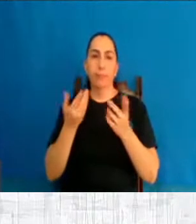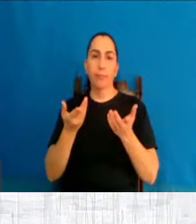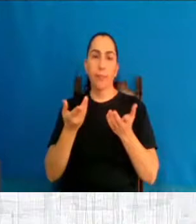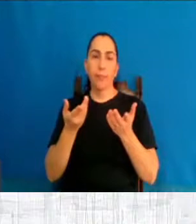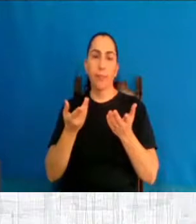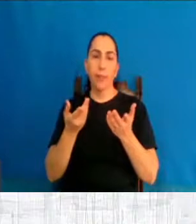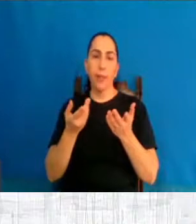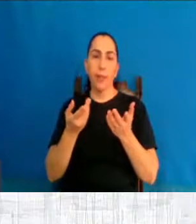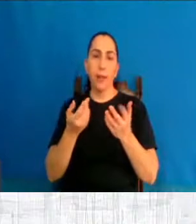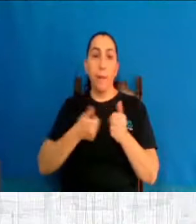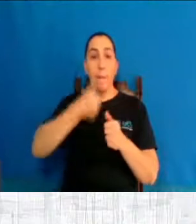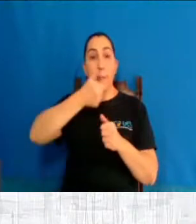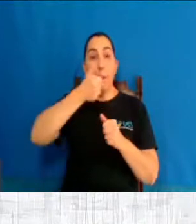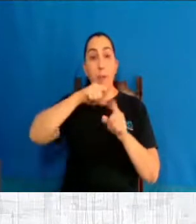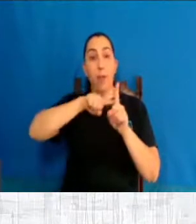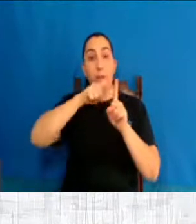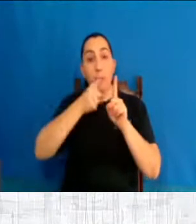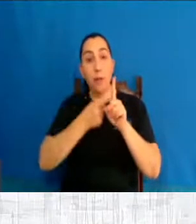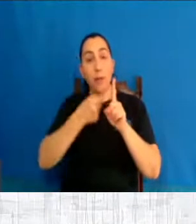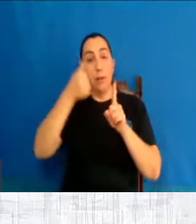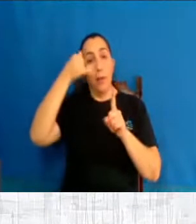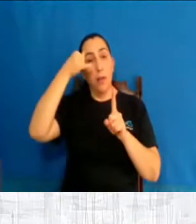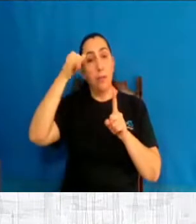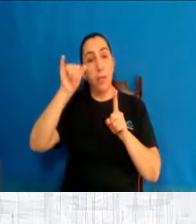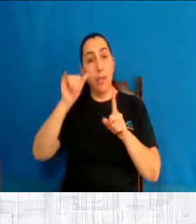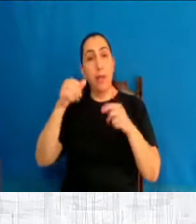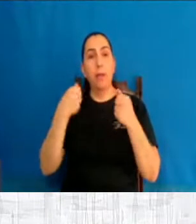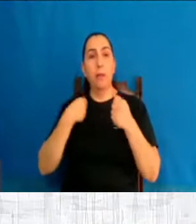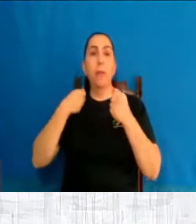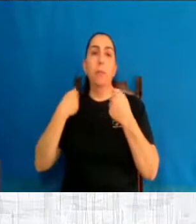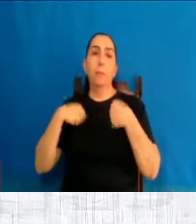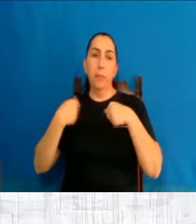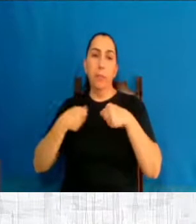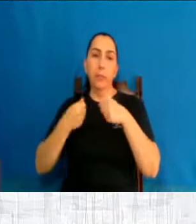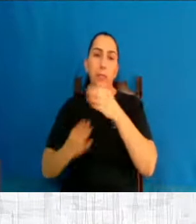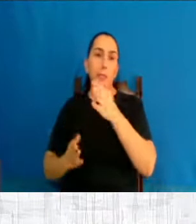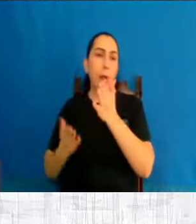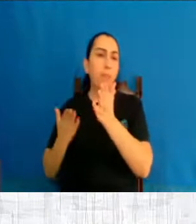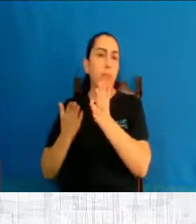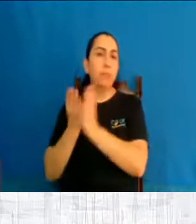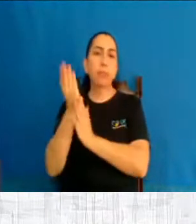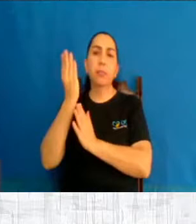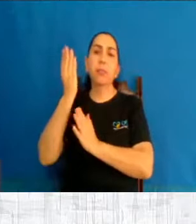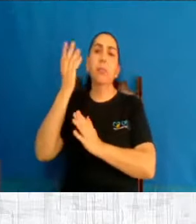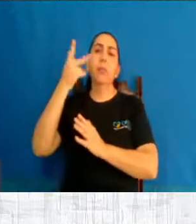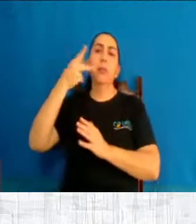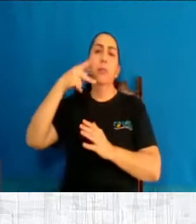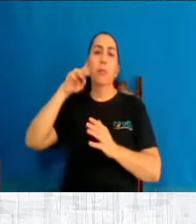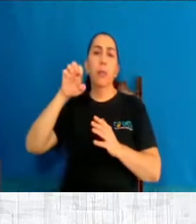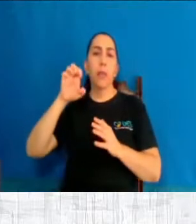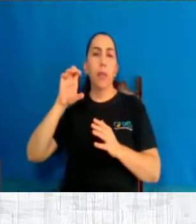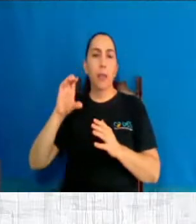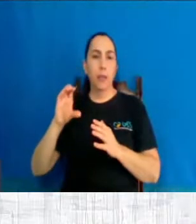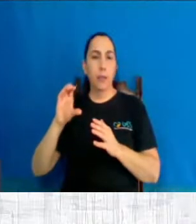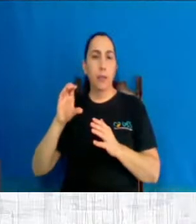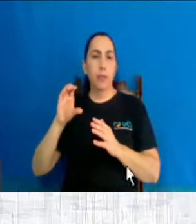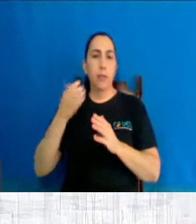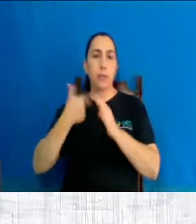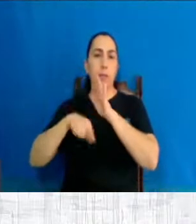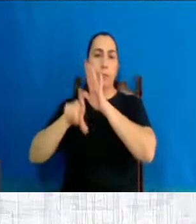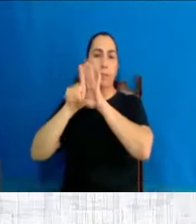aborto. Ia aprovar uma PEC, porque precisa os ministros supremos que querem legalizar o aborto no Brasil. A grande maioria é pró-legalização,